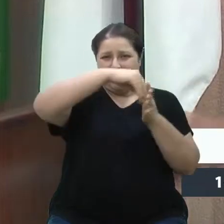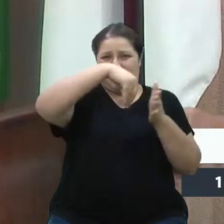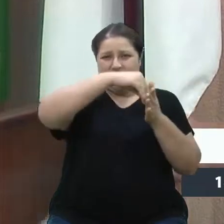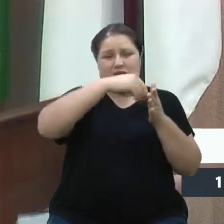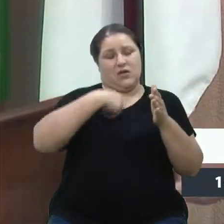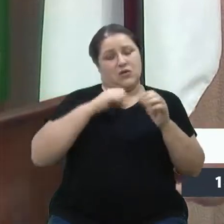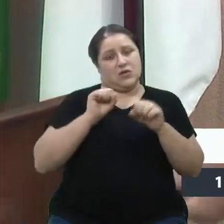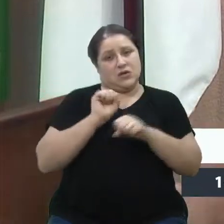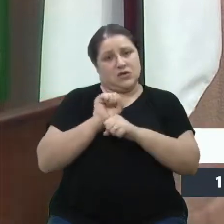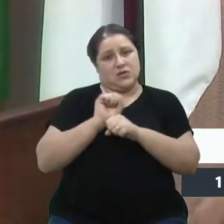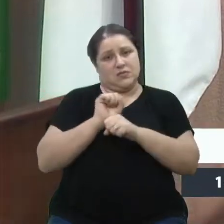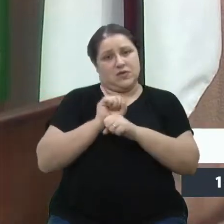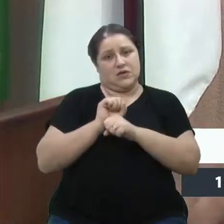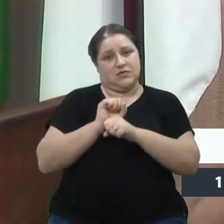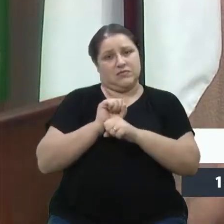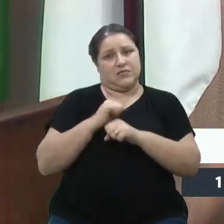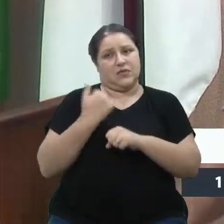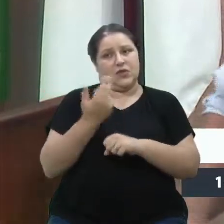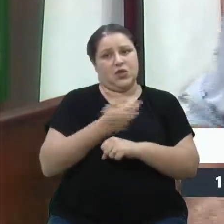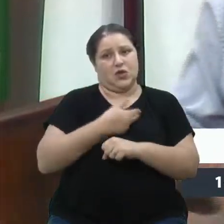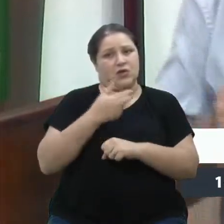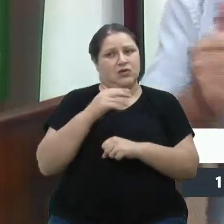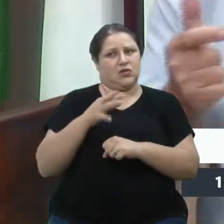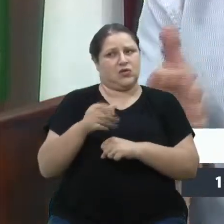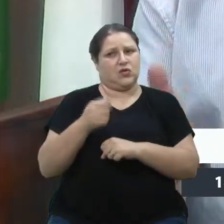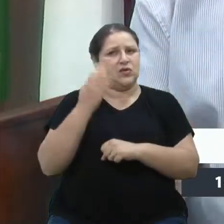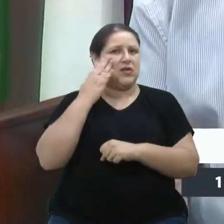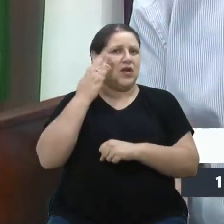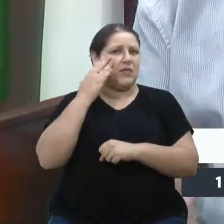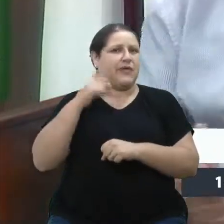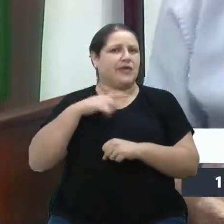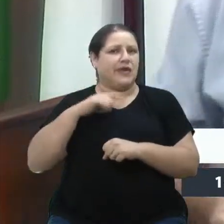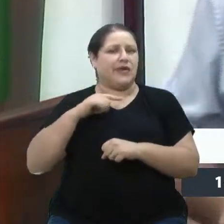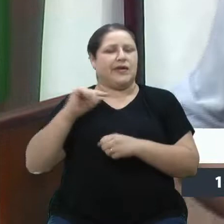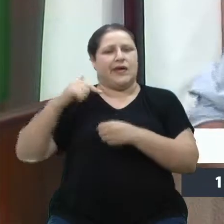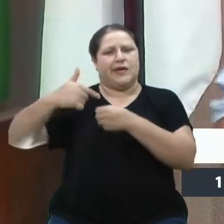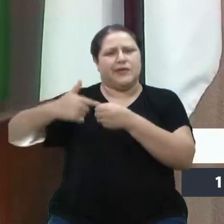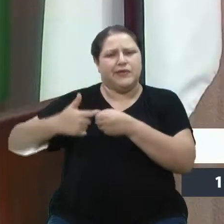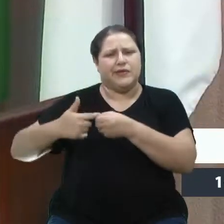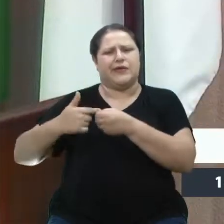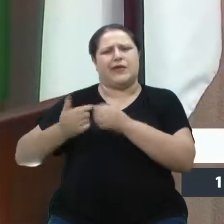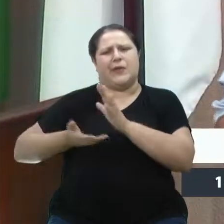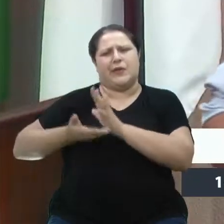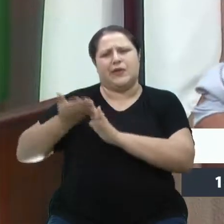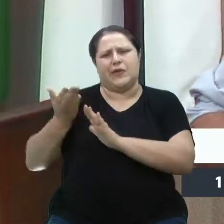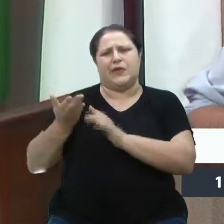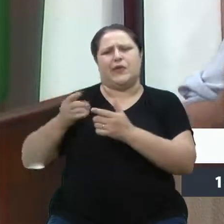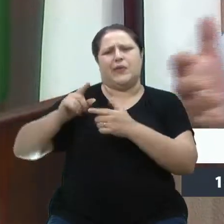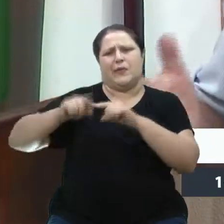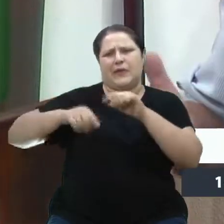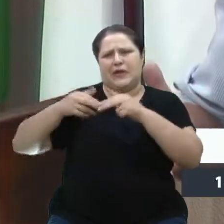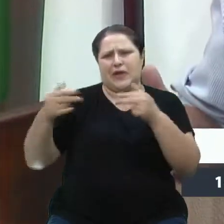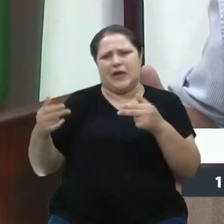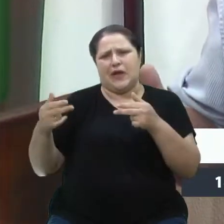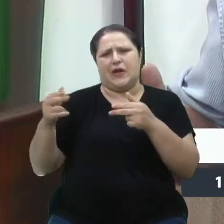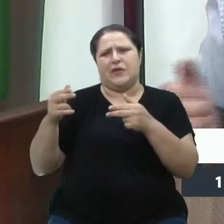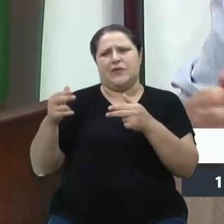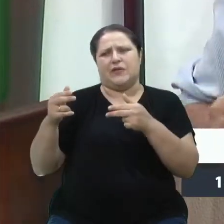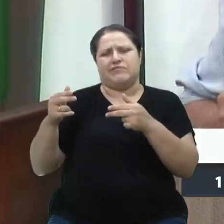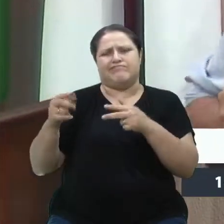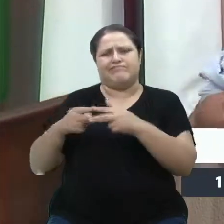Todos nós sabemos que os insumos aumentaram muito. Ontem, inclusive,